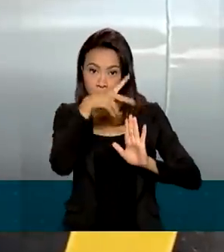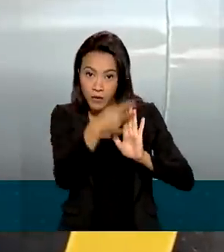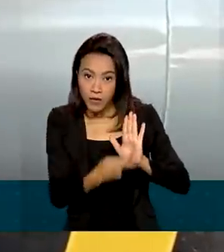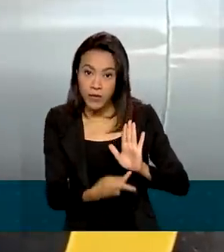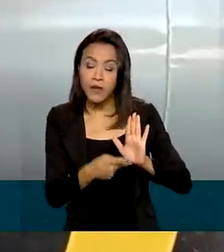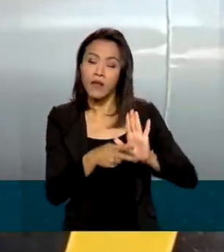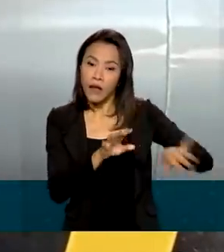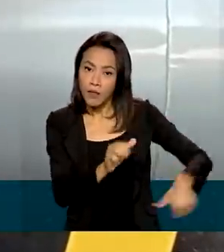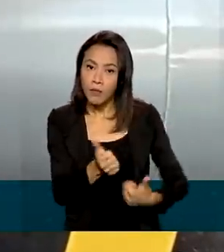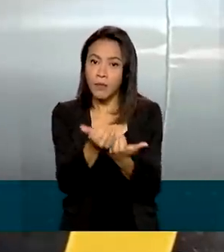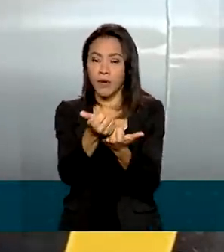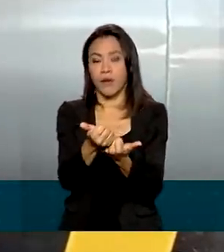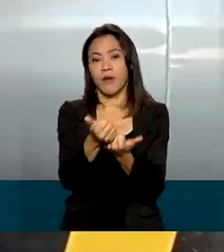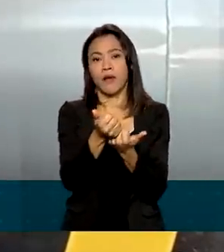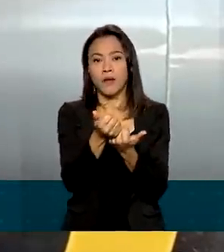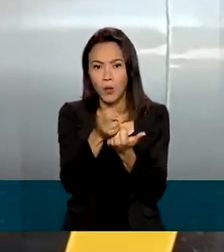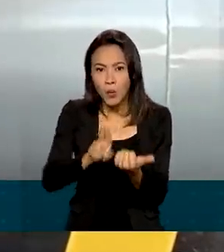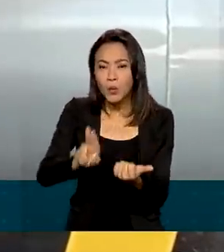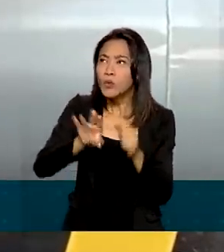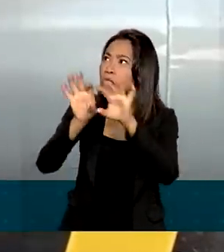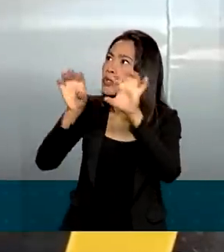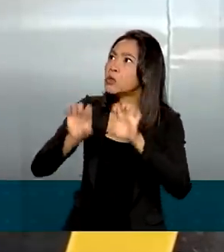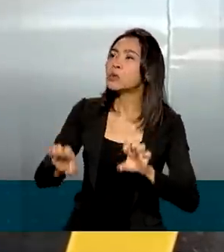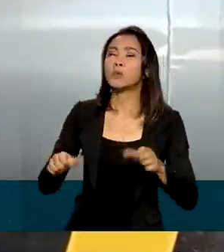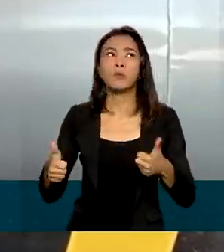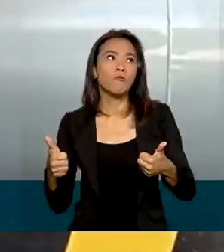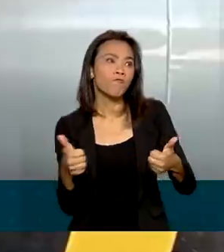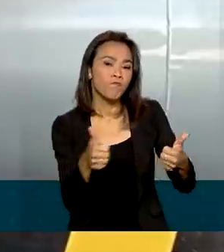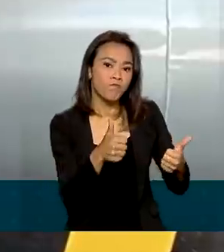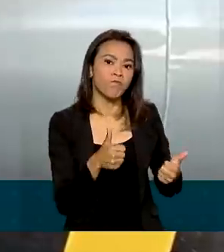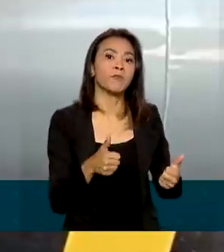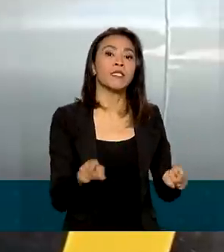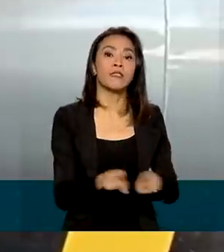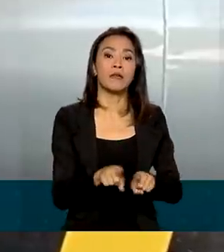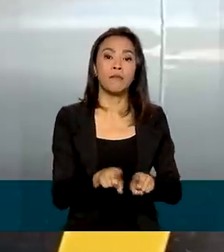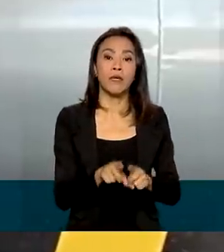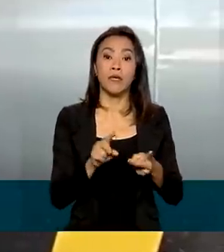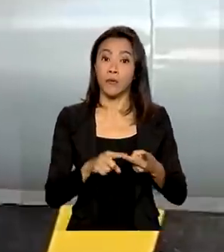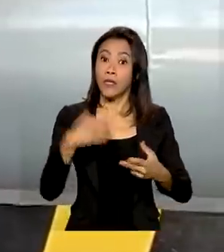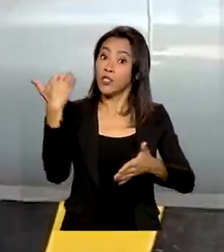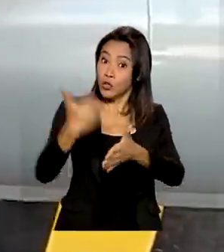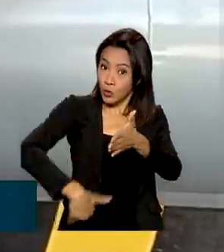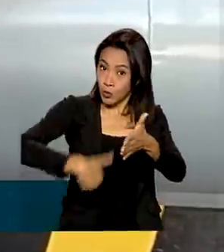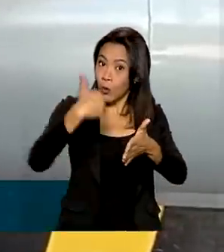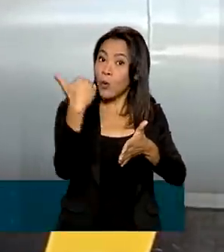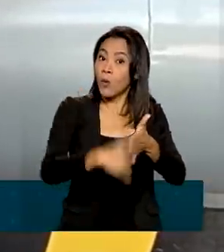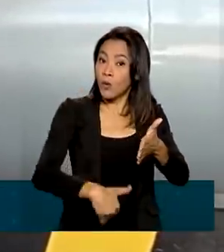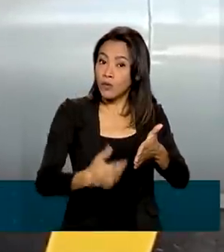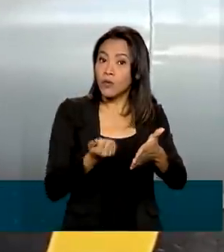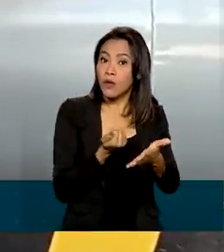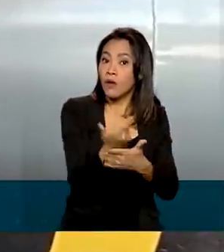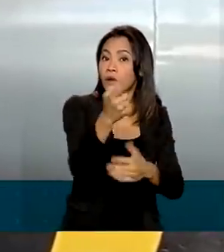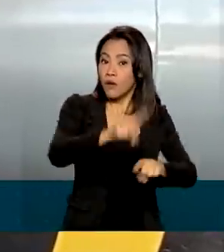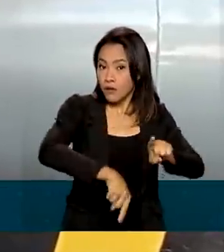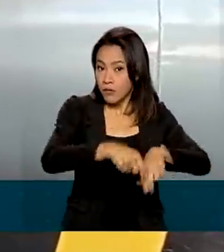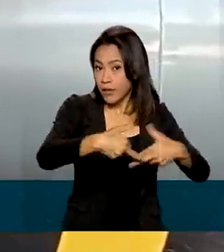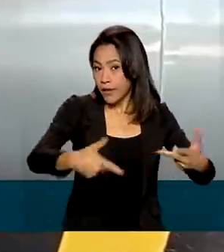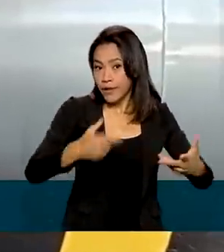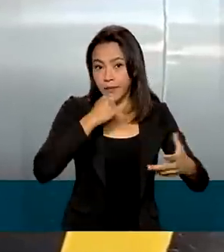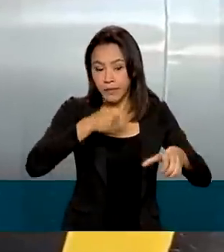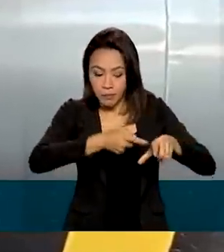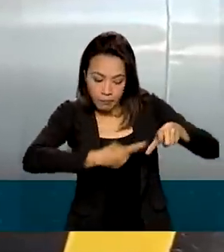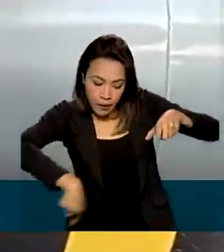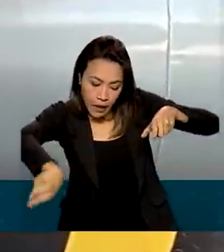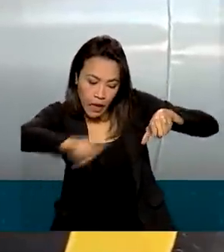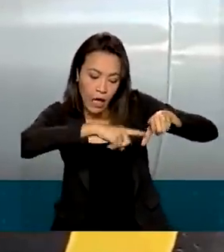através da estrutura e também através de descontos na compra de insumos, como pneu,